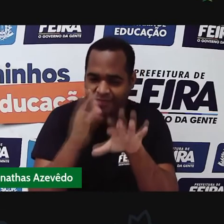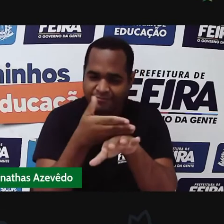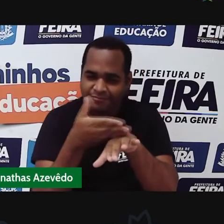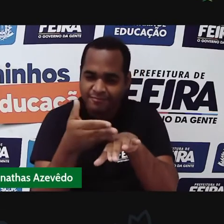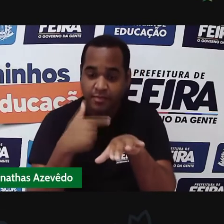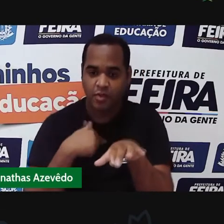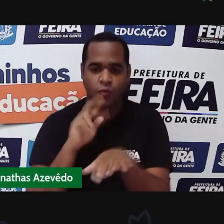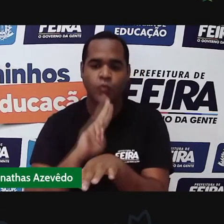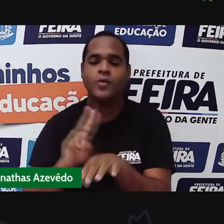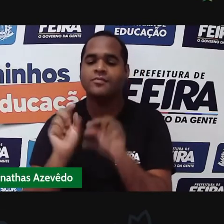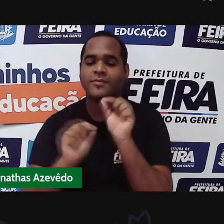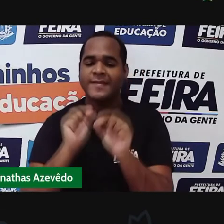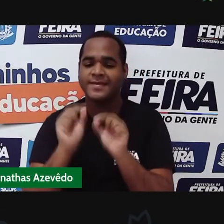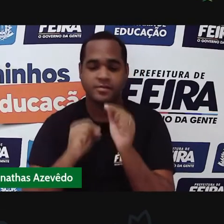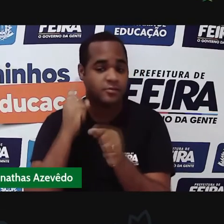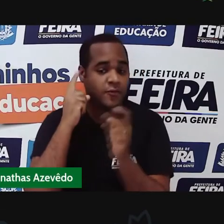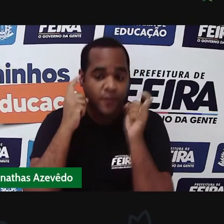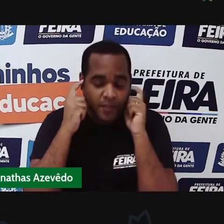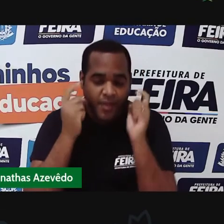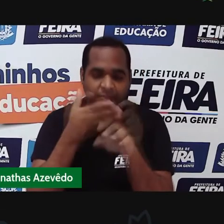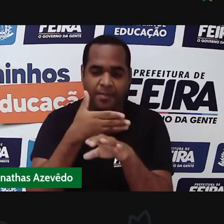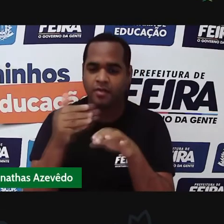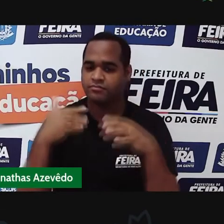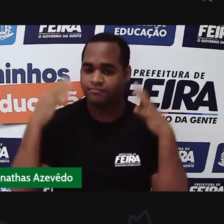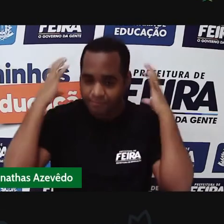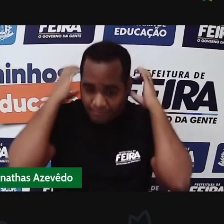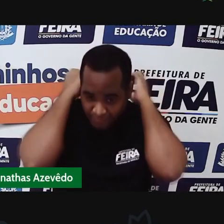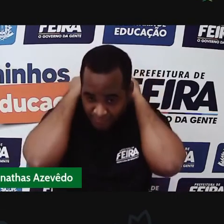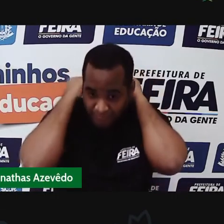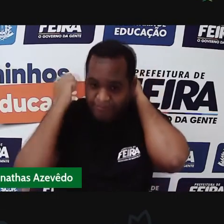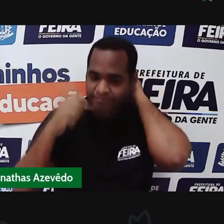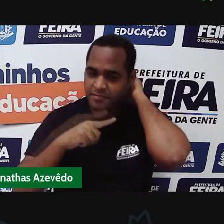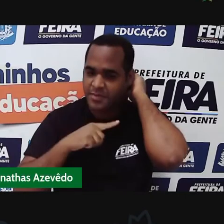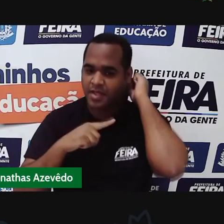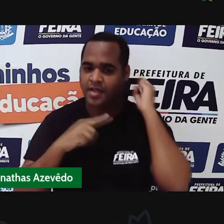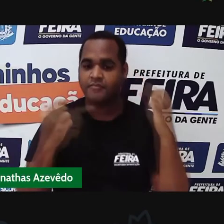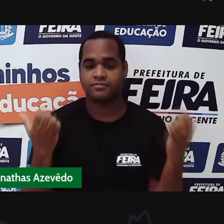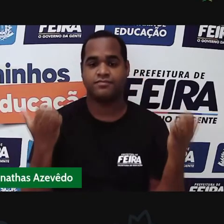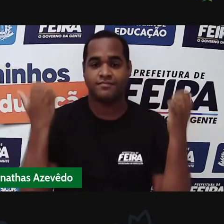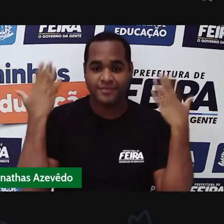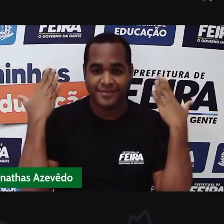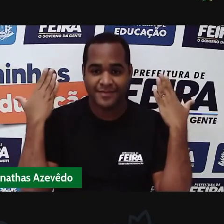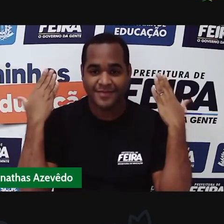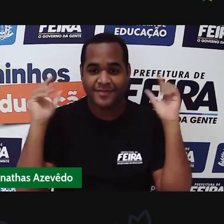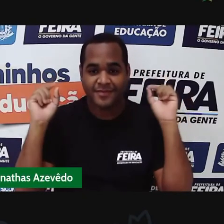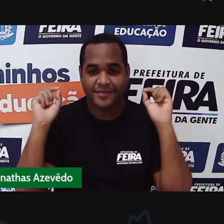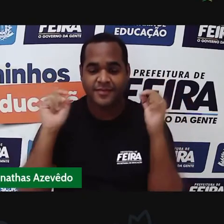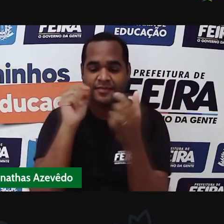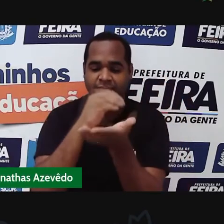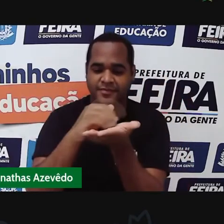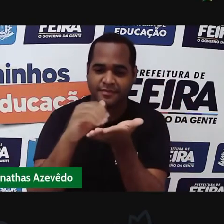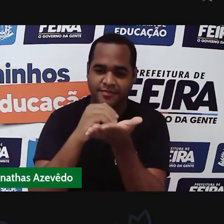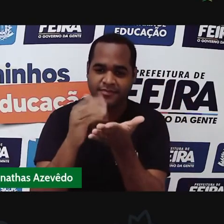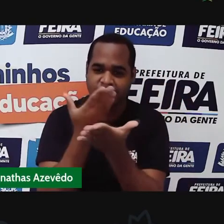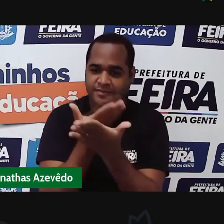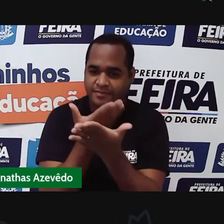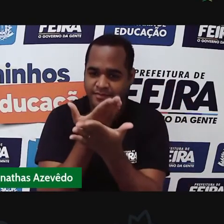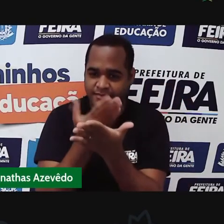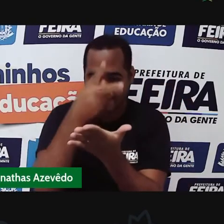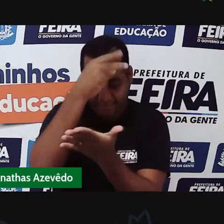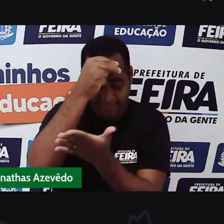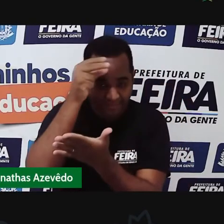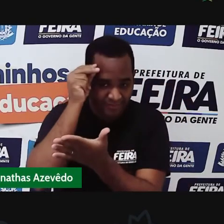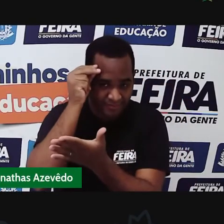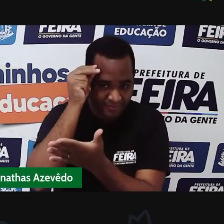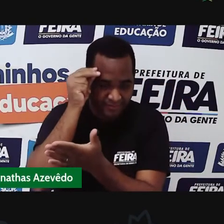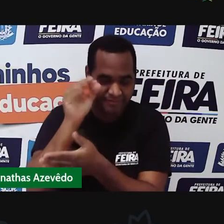hoje um fone branco, estou com meu cabelo parcialmente preso e aqui atrás de mim tem a logo da Prefeitura Municipal de Feira de Santana e